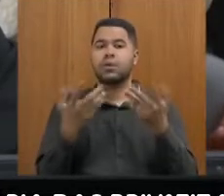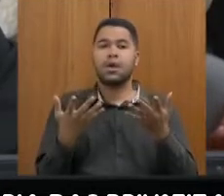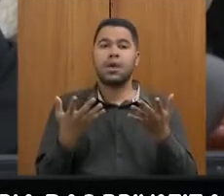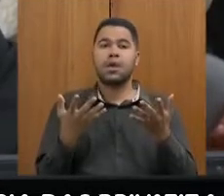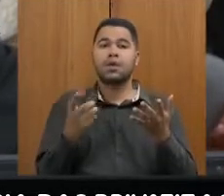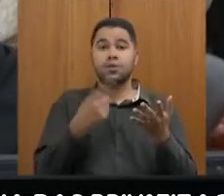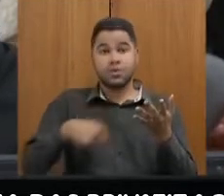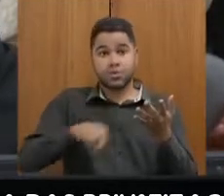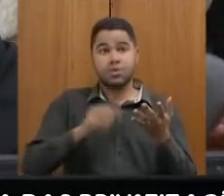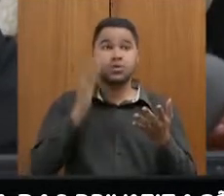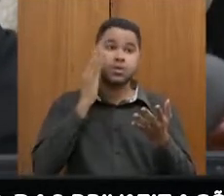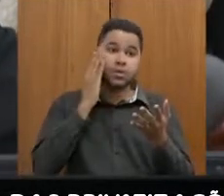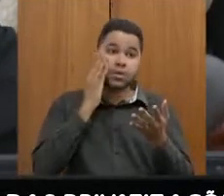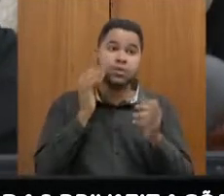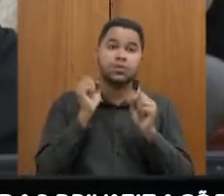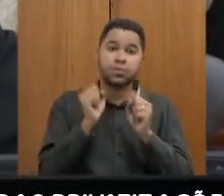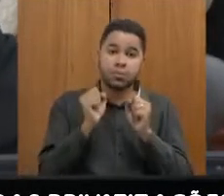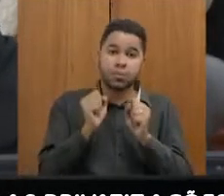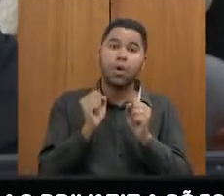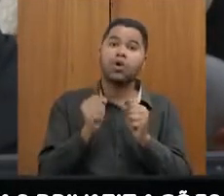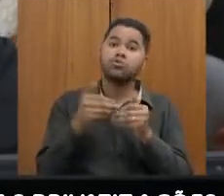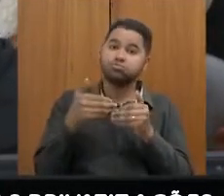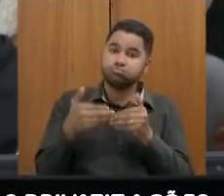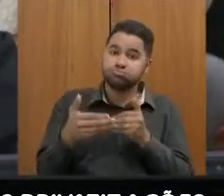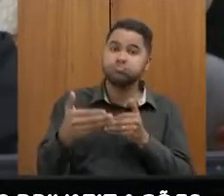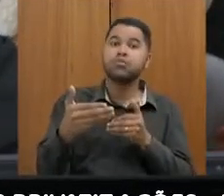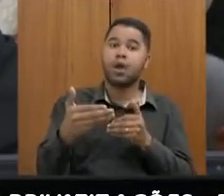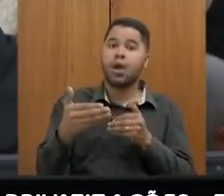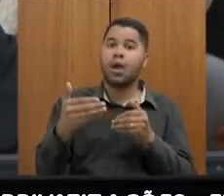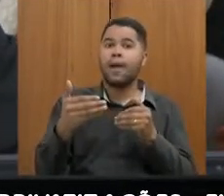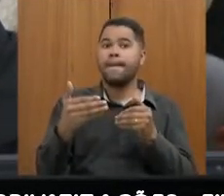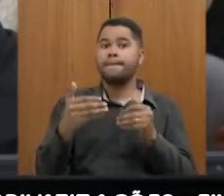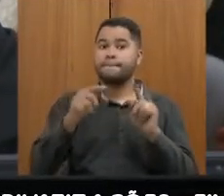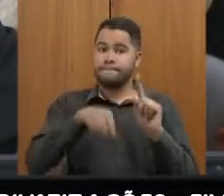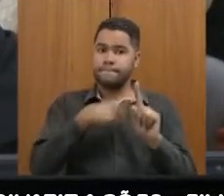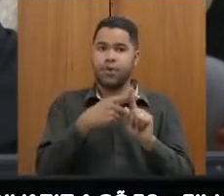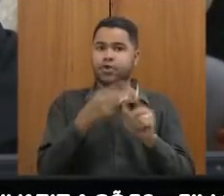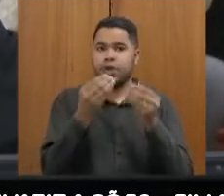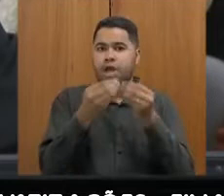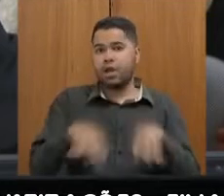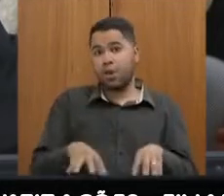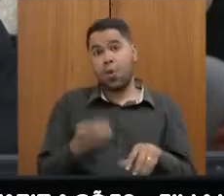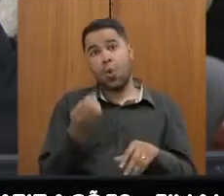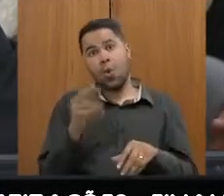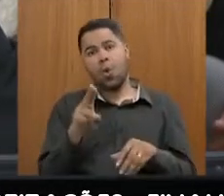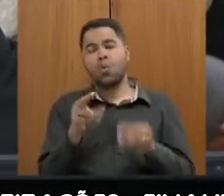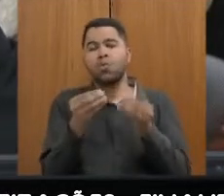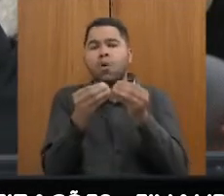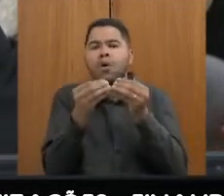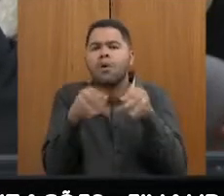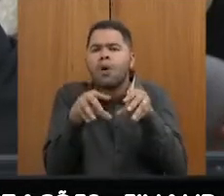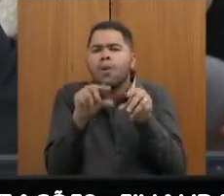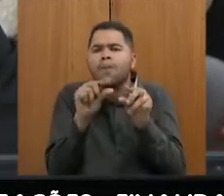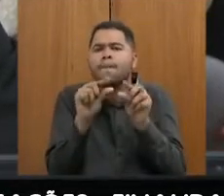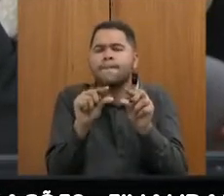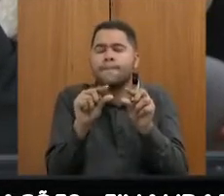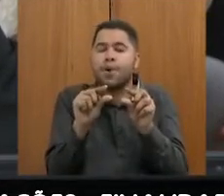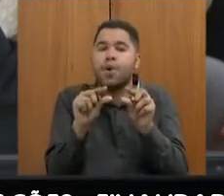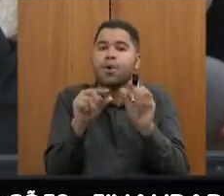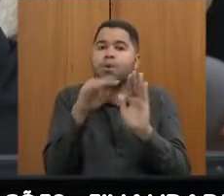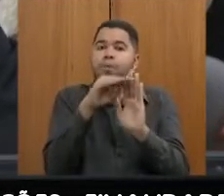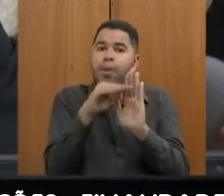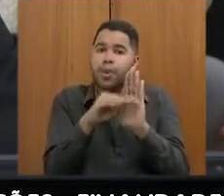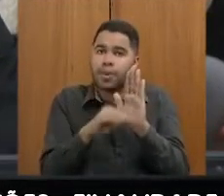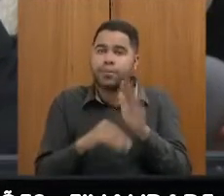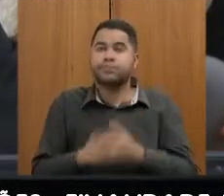que a gente entende que pode caminhar para uma coisa positiva, no sentido de não afetar, ou afetar de forma mínima essas medidas de